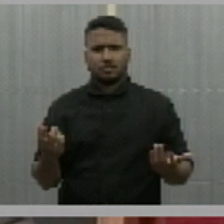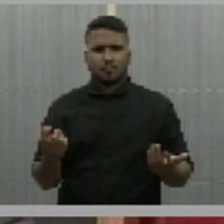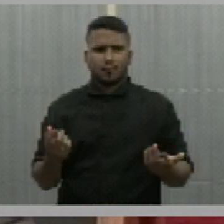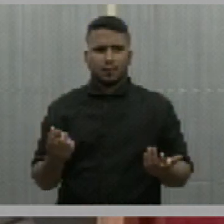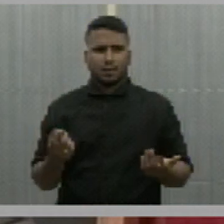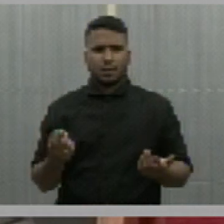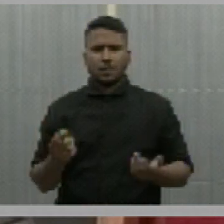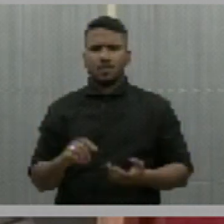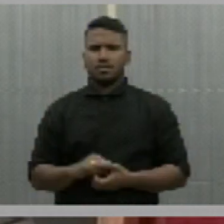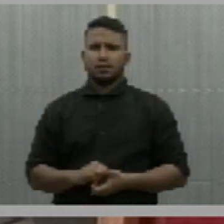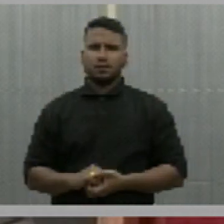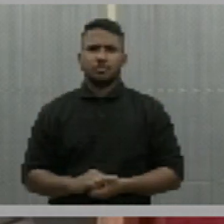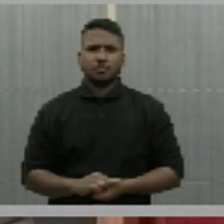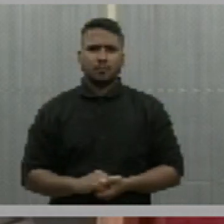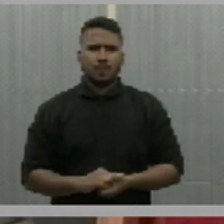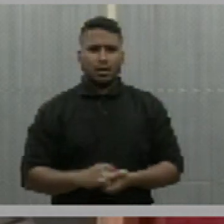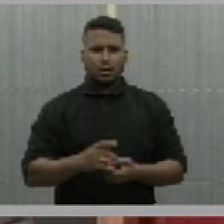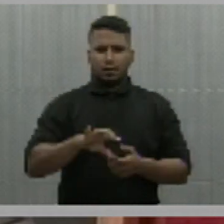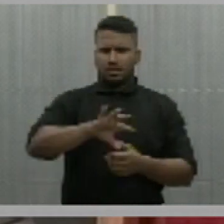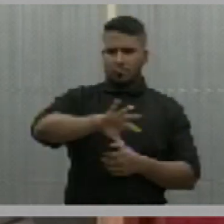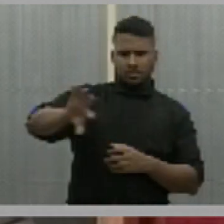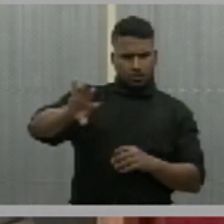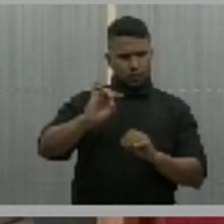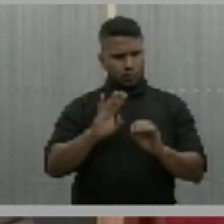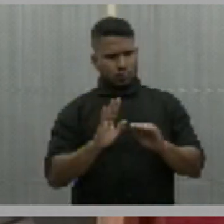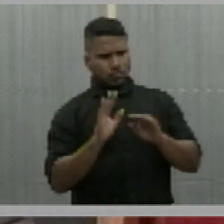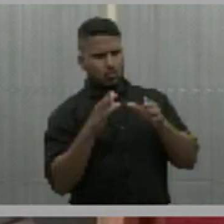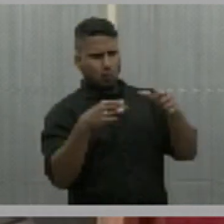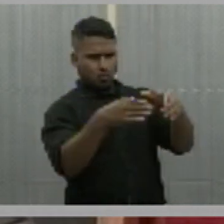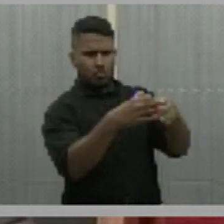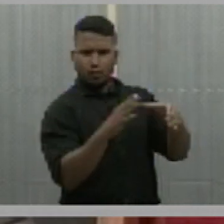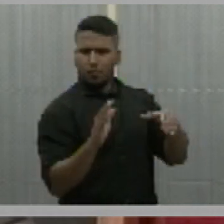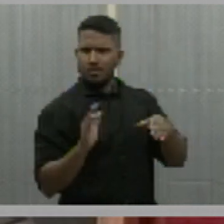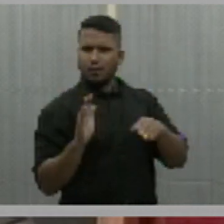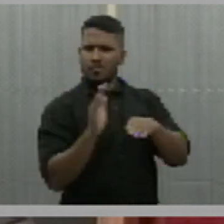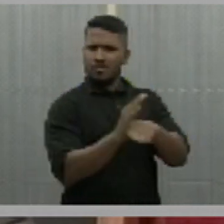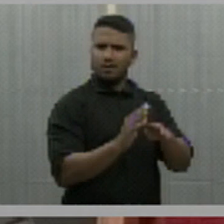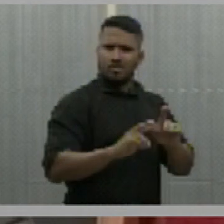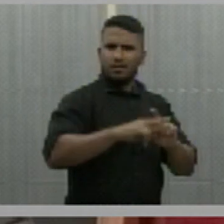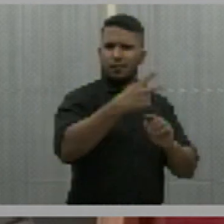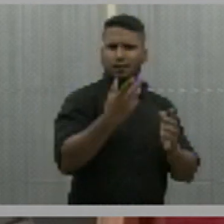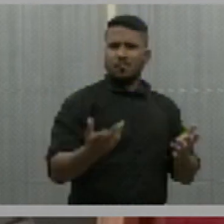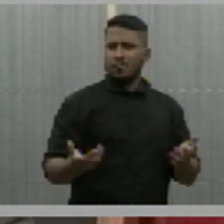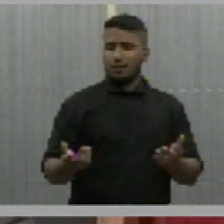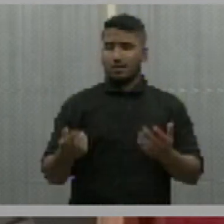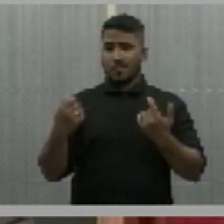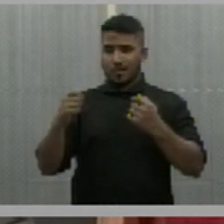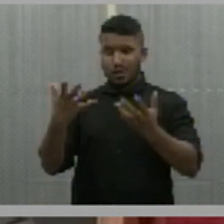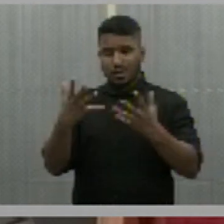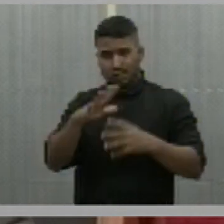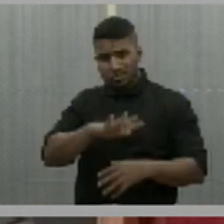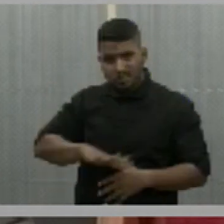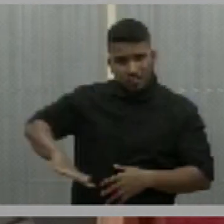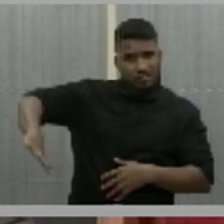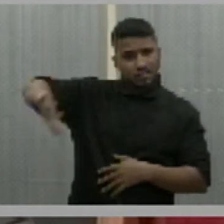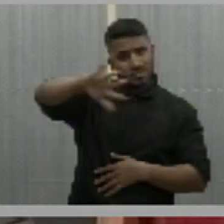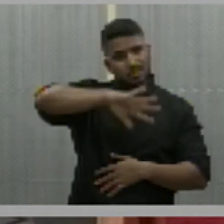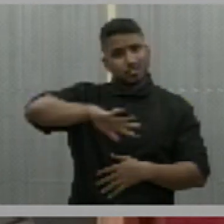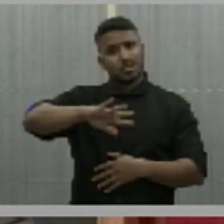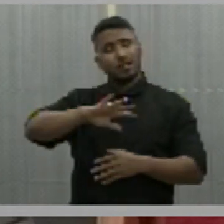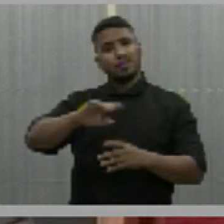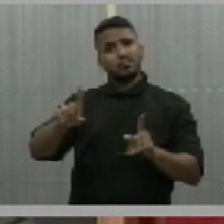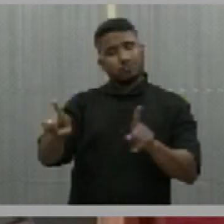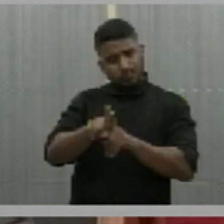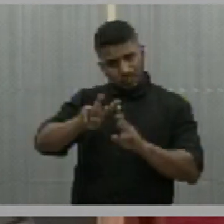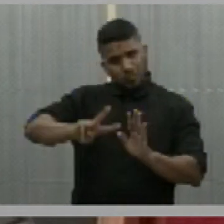professor excluir ou deixar de fora os professores mais qualificados. Então, nós apelamos aqui,